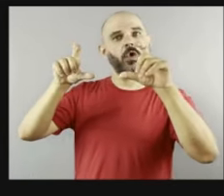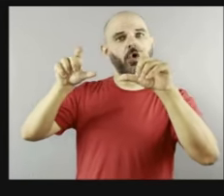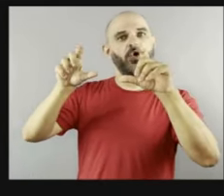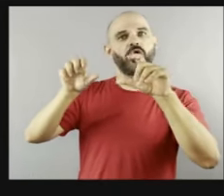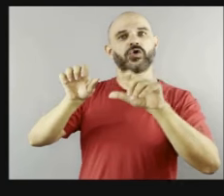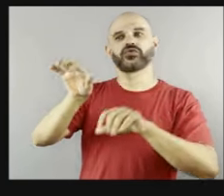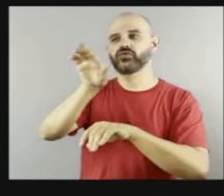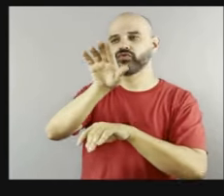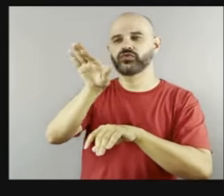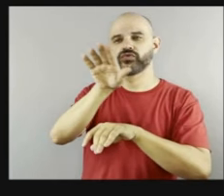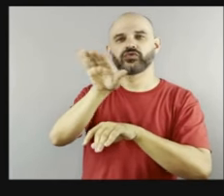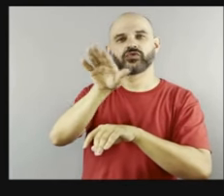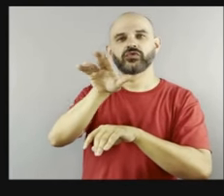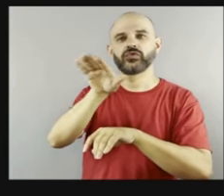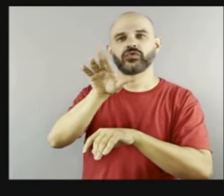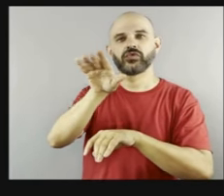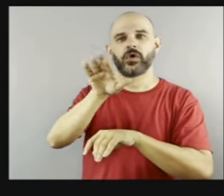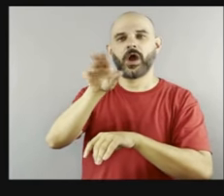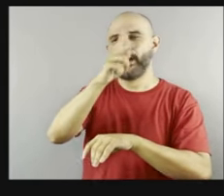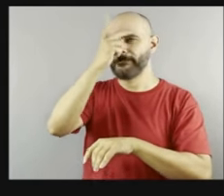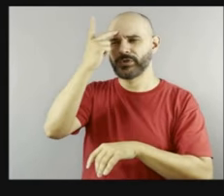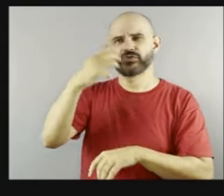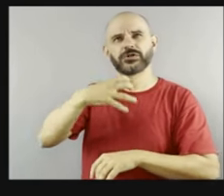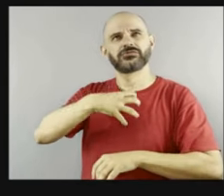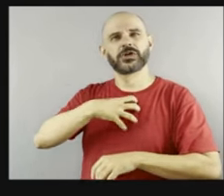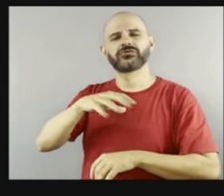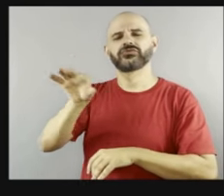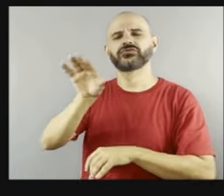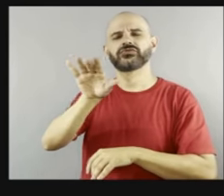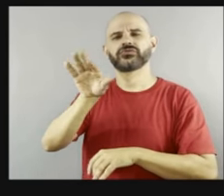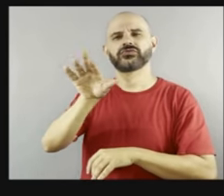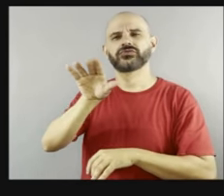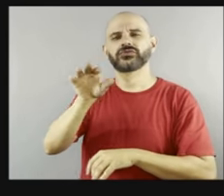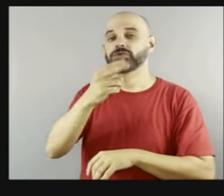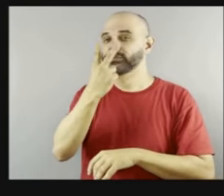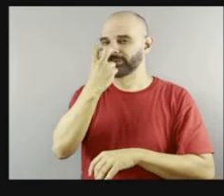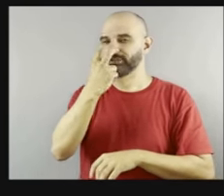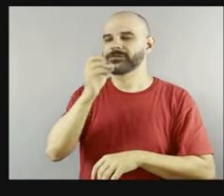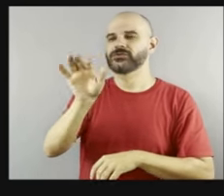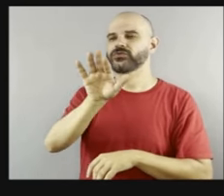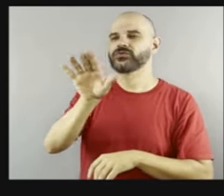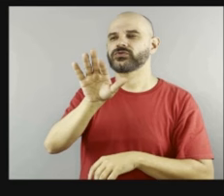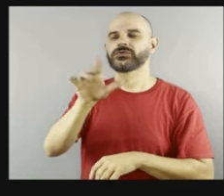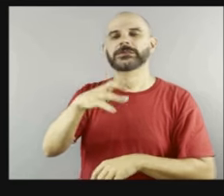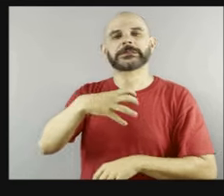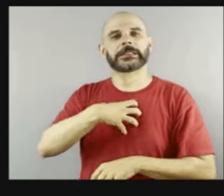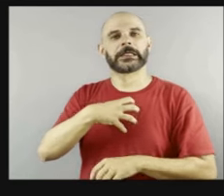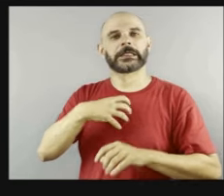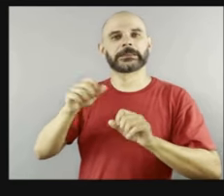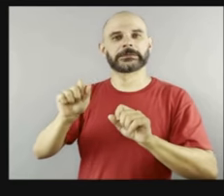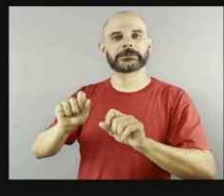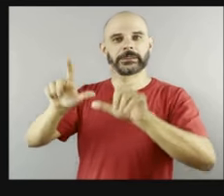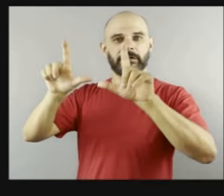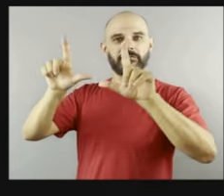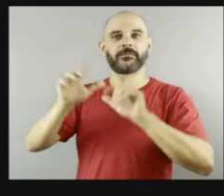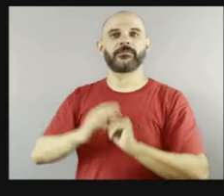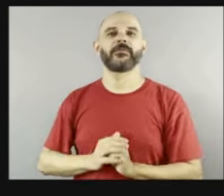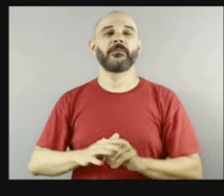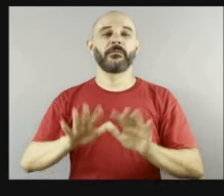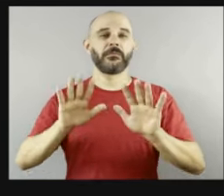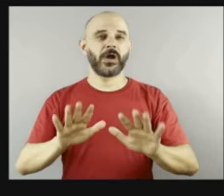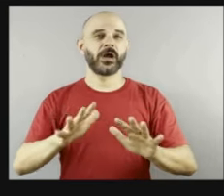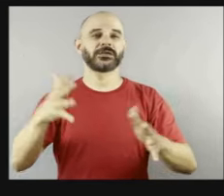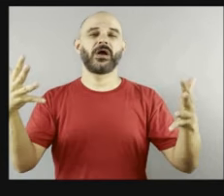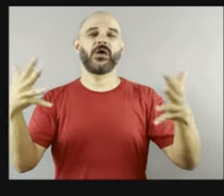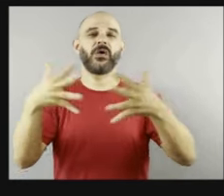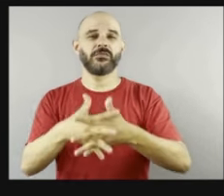né, a imagem. E nem é tão complicado. não é tão complicado, todo mundo pensa que caríssimo, nem é caríssimo, é muito